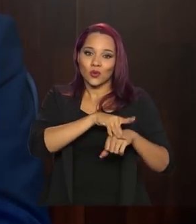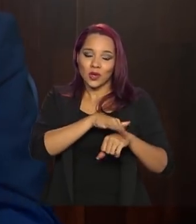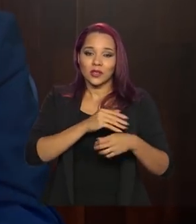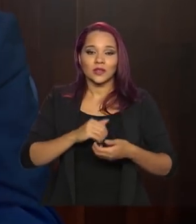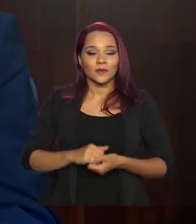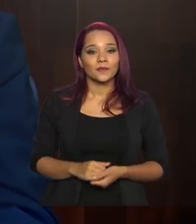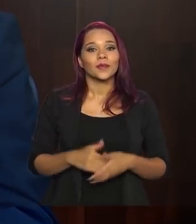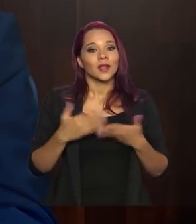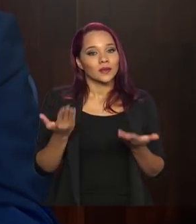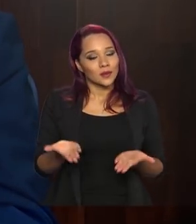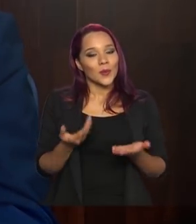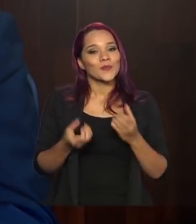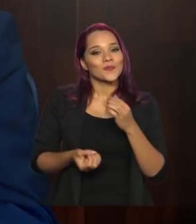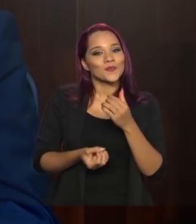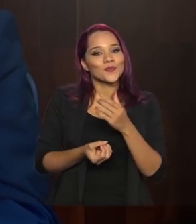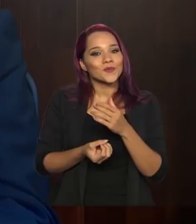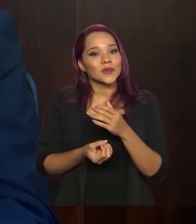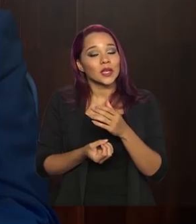criamos